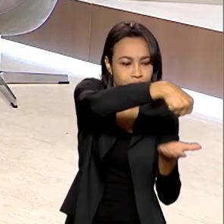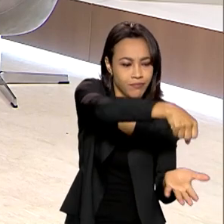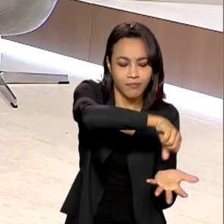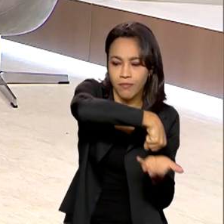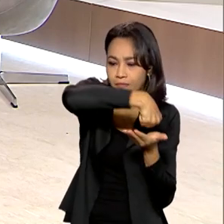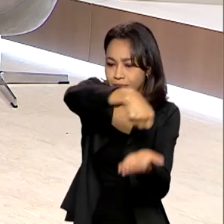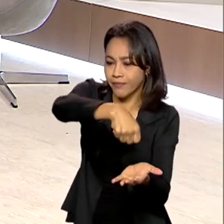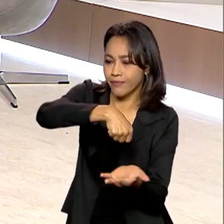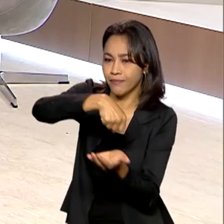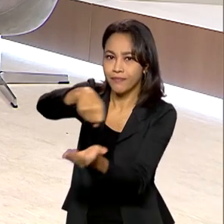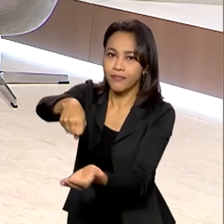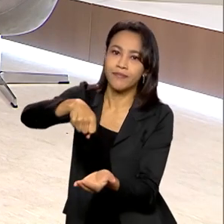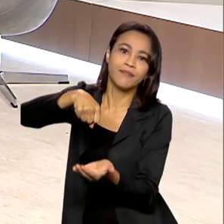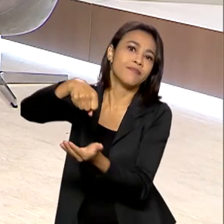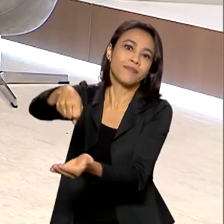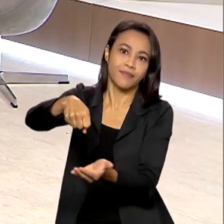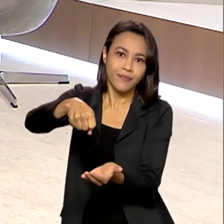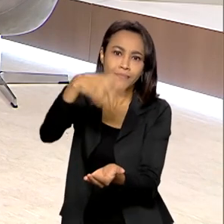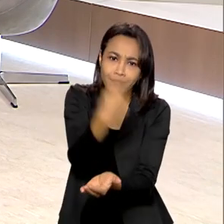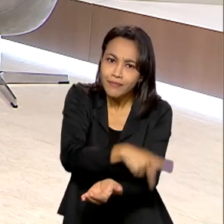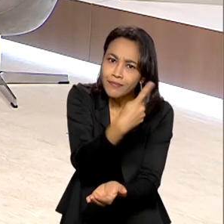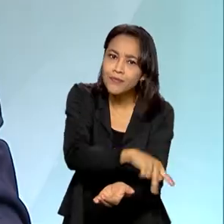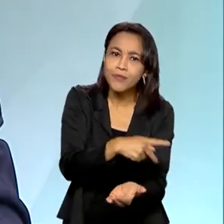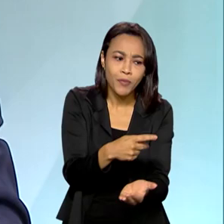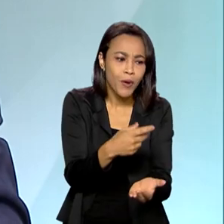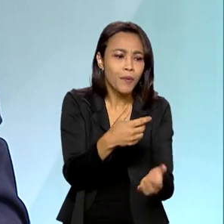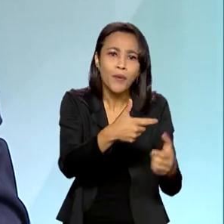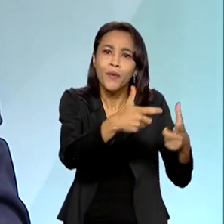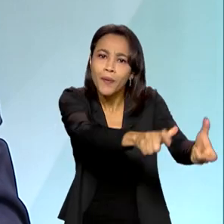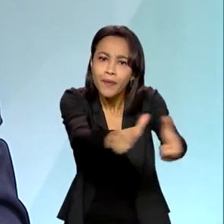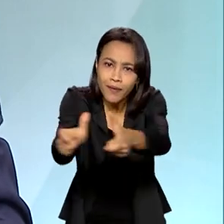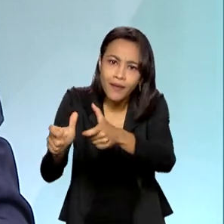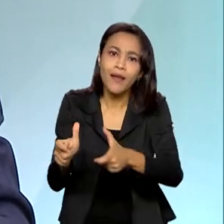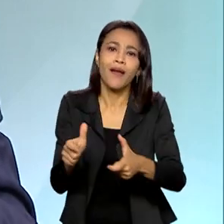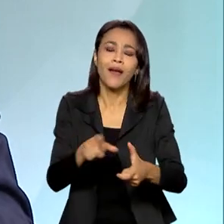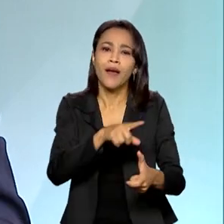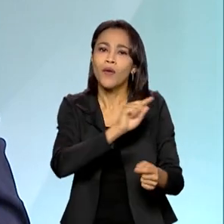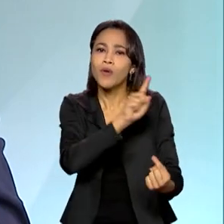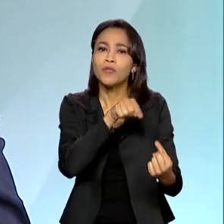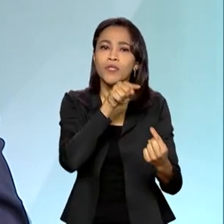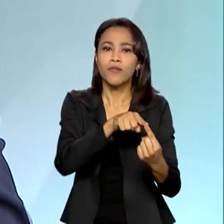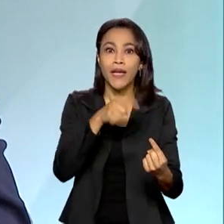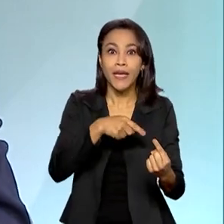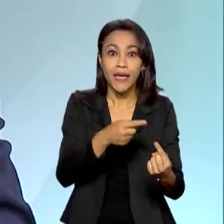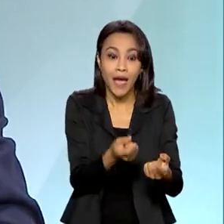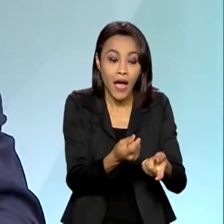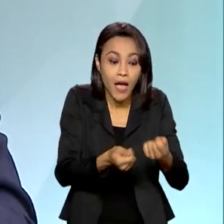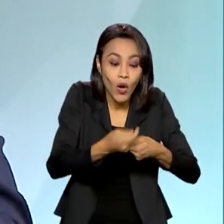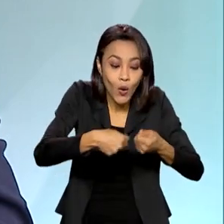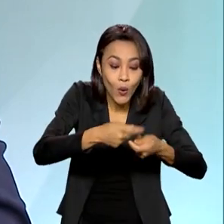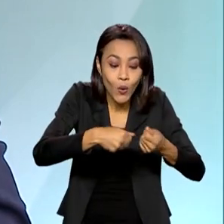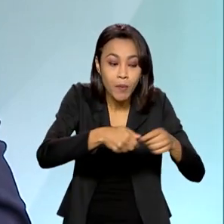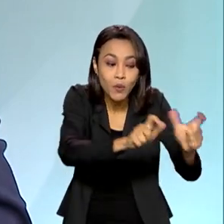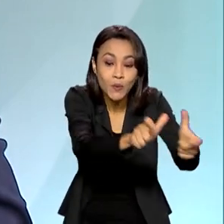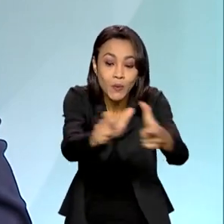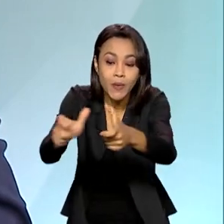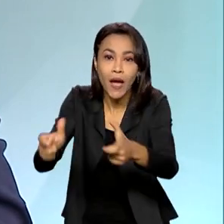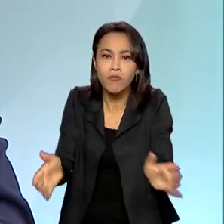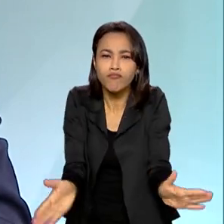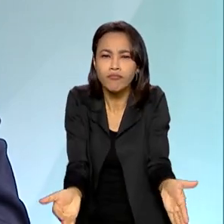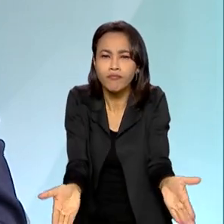produzidos localmente. A nossa ideia, inclusive, foi fazer com que a economia local pudesse se desenvolver,